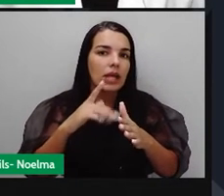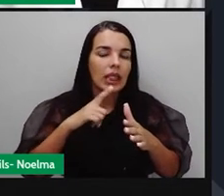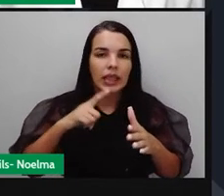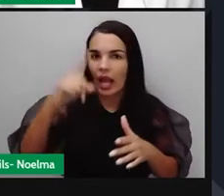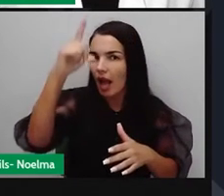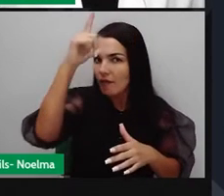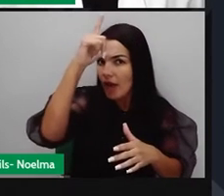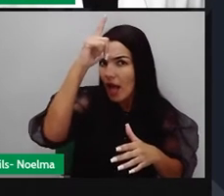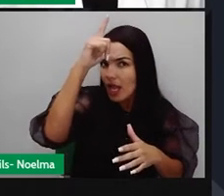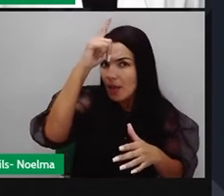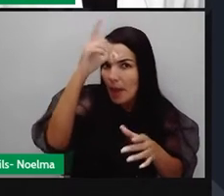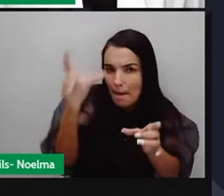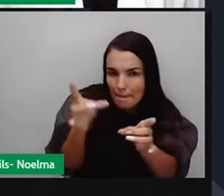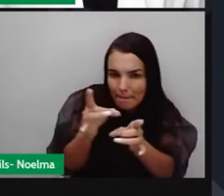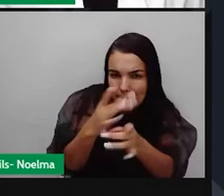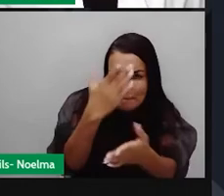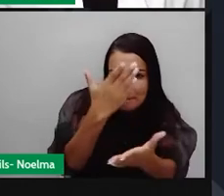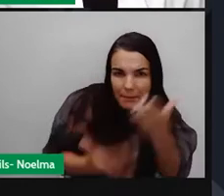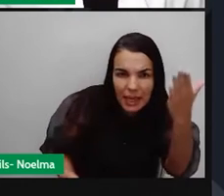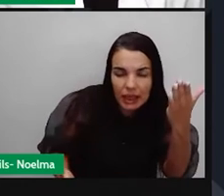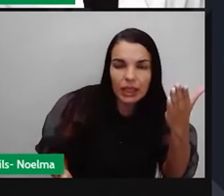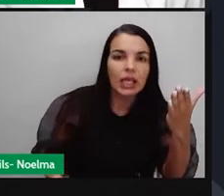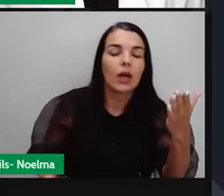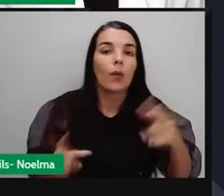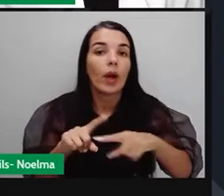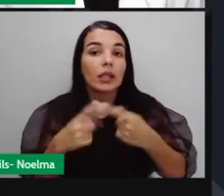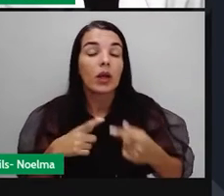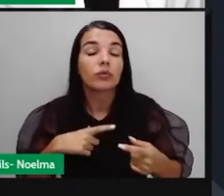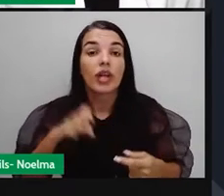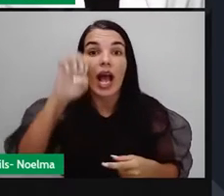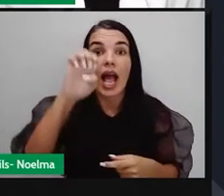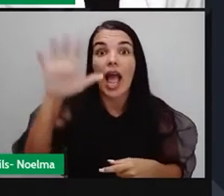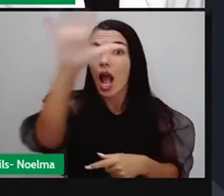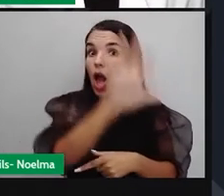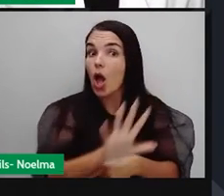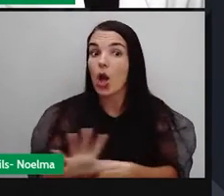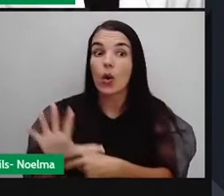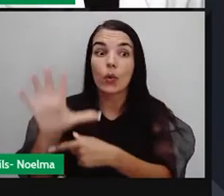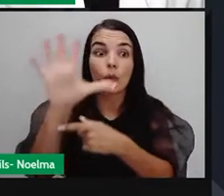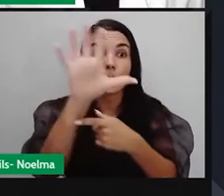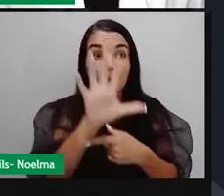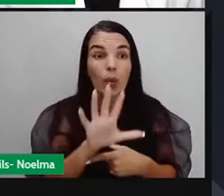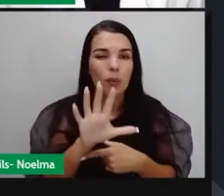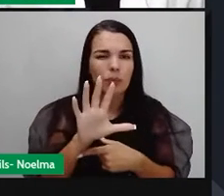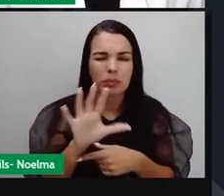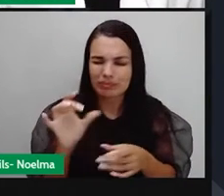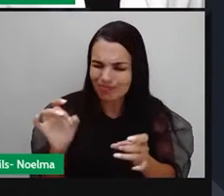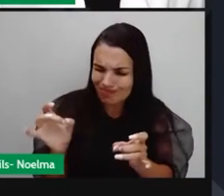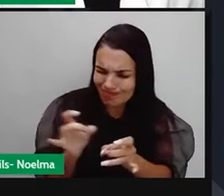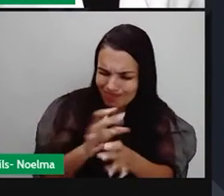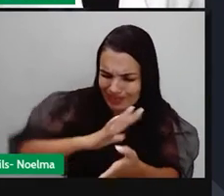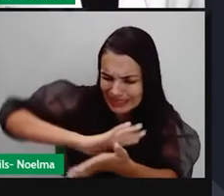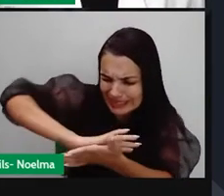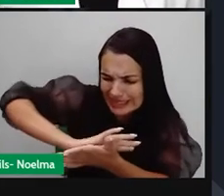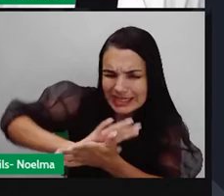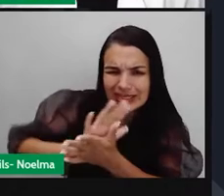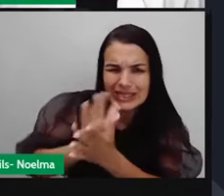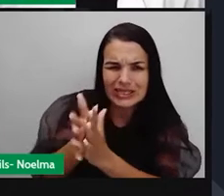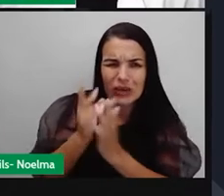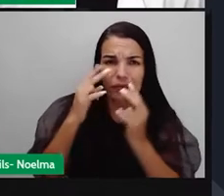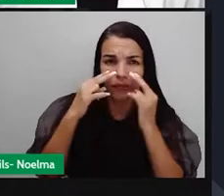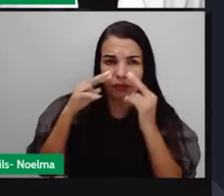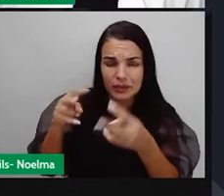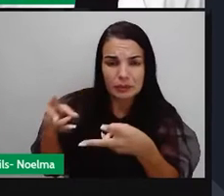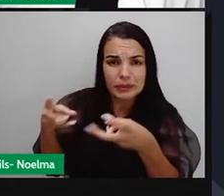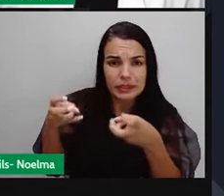Alemanha é derrotada, você tinha uma Europa que estava em total ruína, como vocês bem percebem